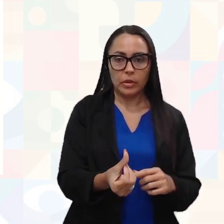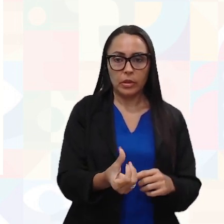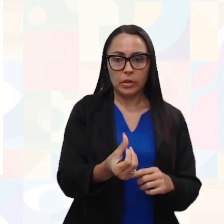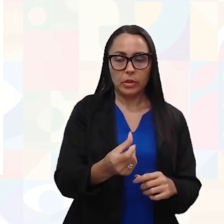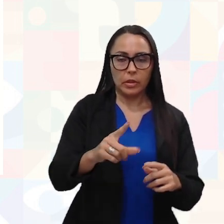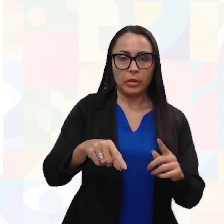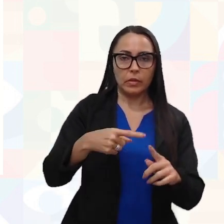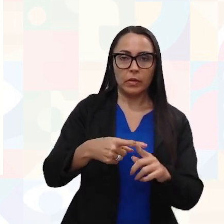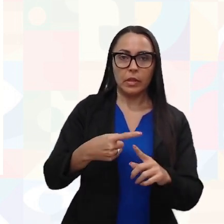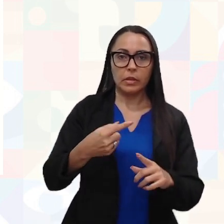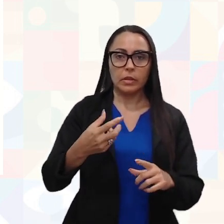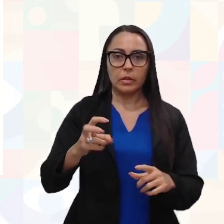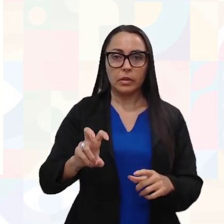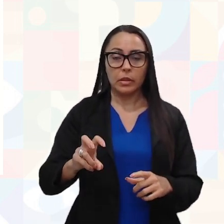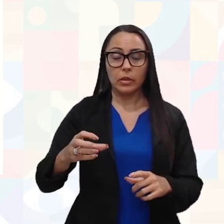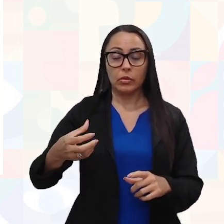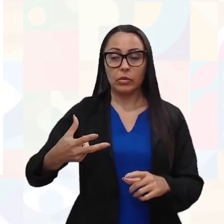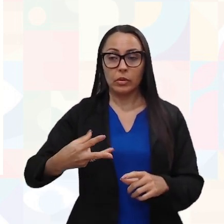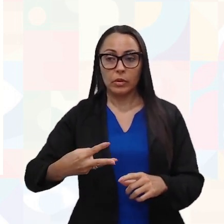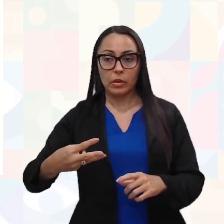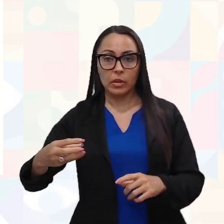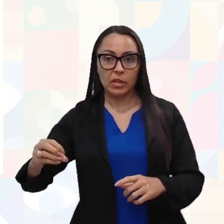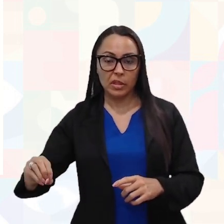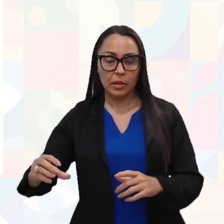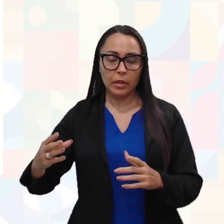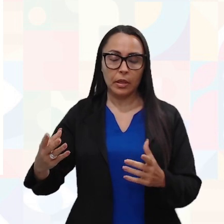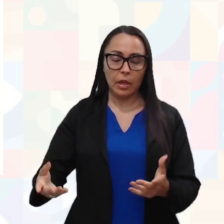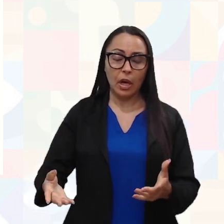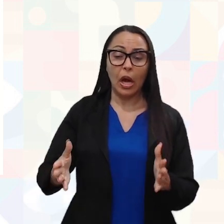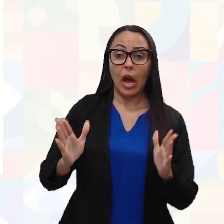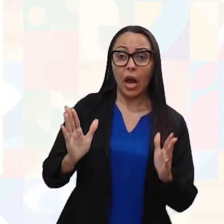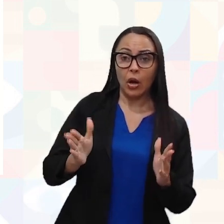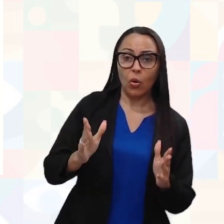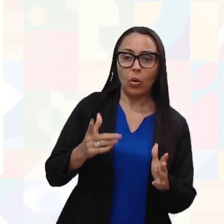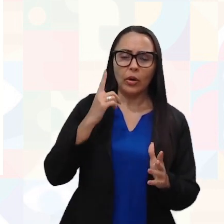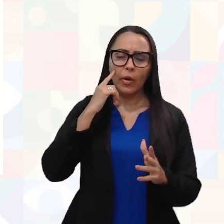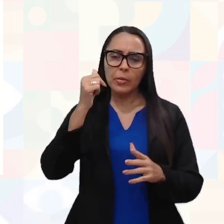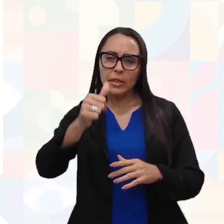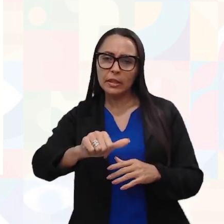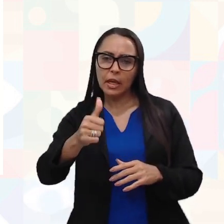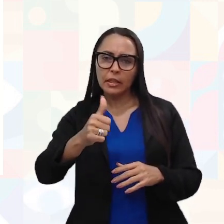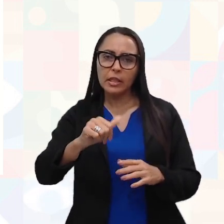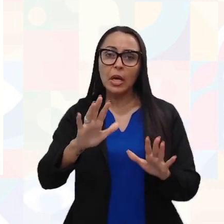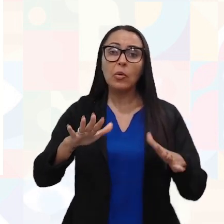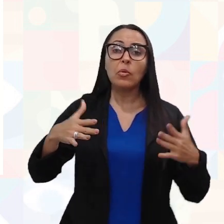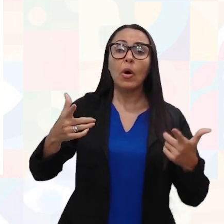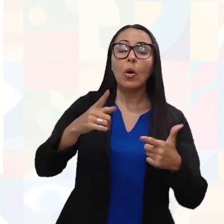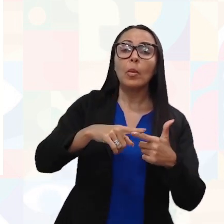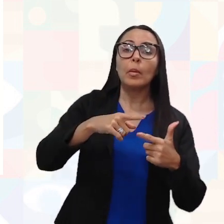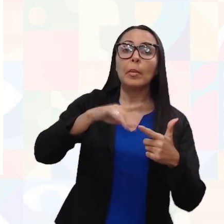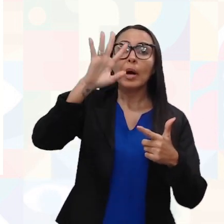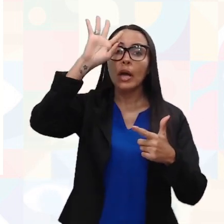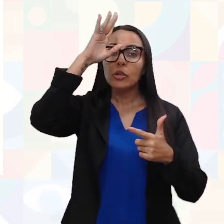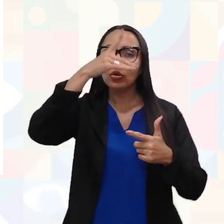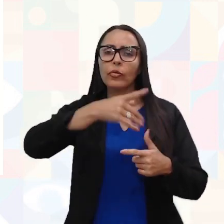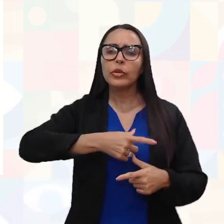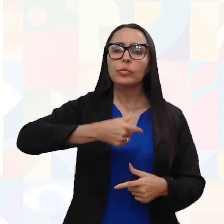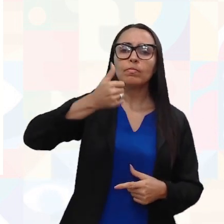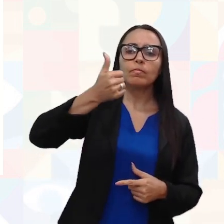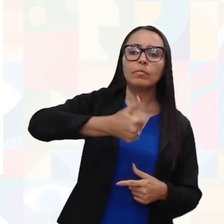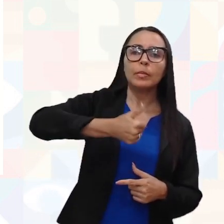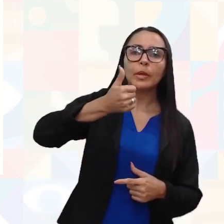Agora que a gente tem o grau crítico, nós podemos analisar quais problemas devem ser resolvidos primeiro.